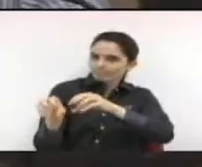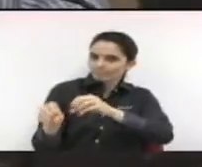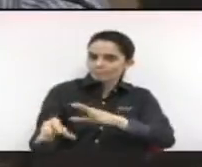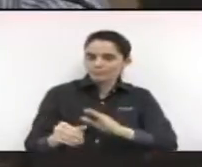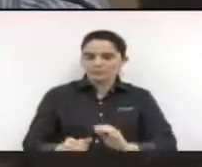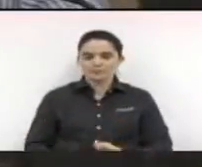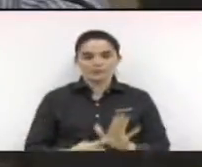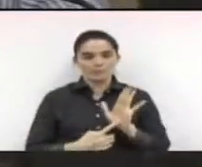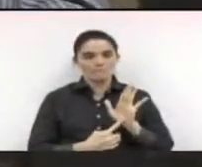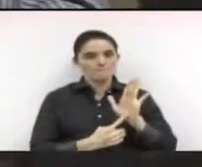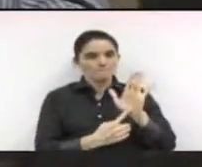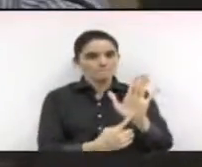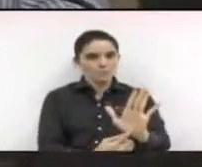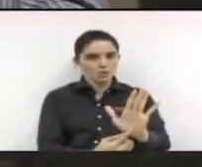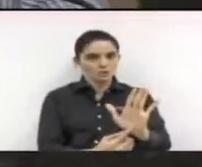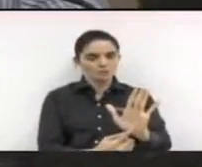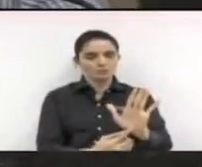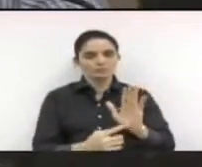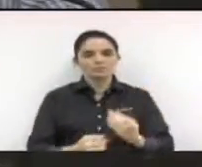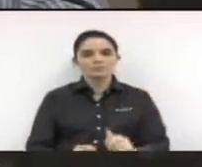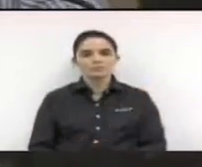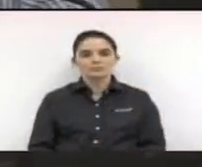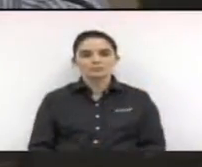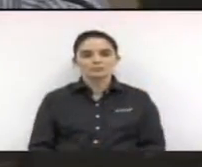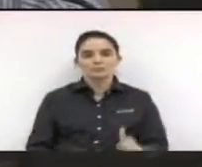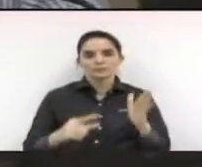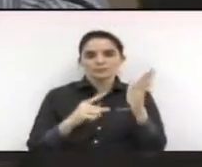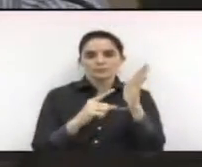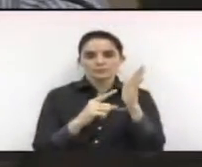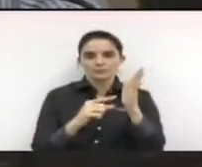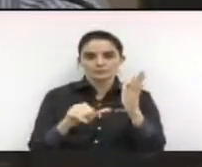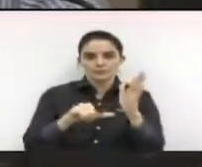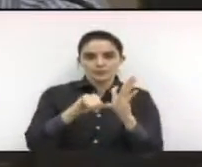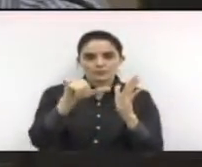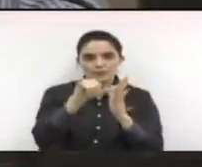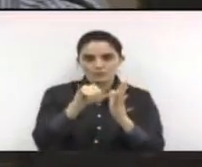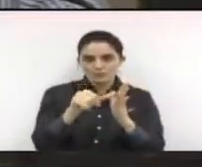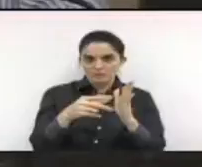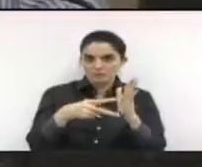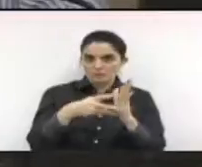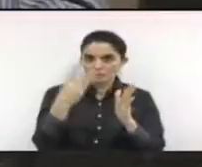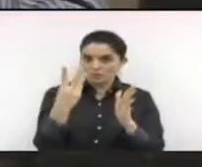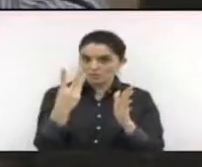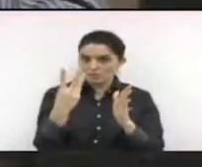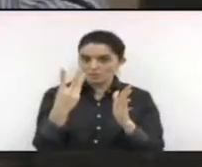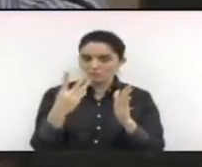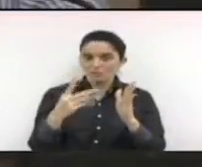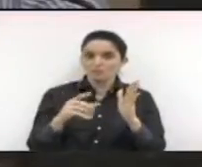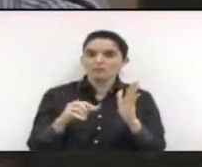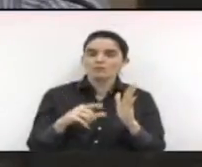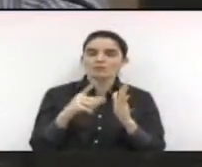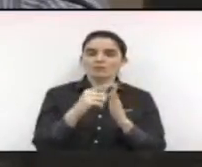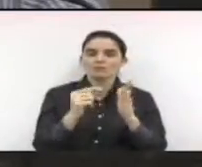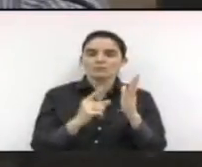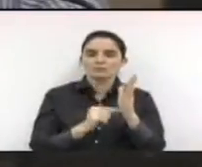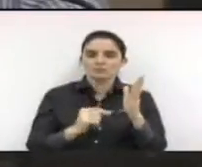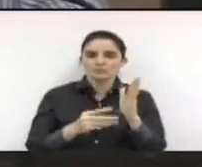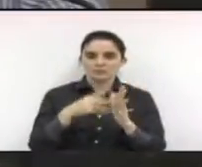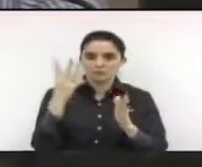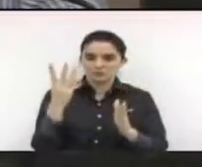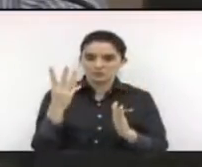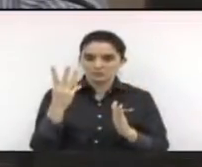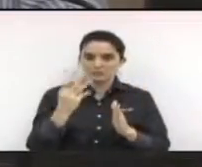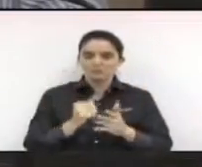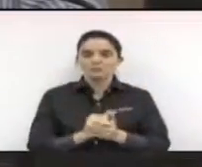excelência em conformidade com o inciso terceiro, parágrafo primeiro do artigo 228, capítulo